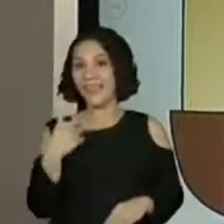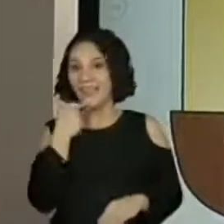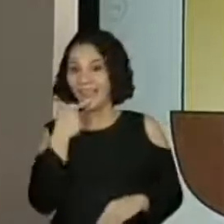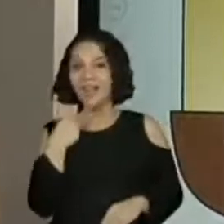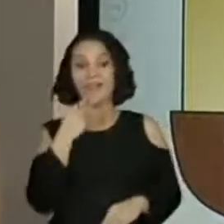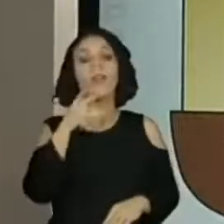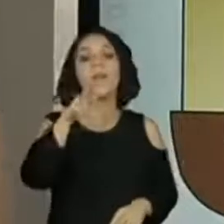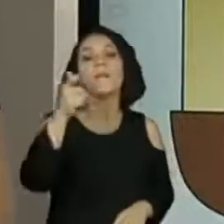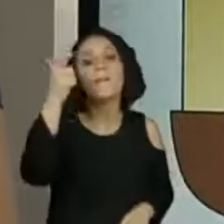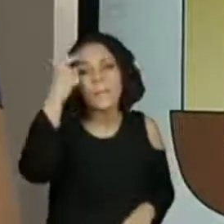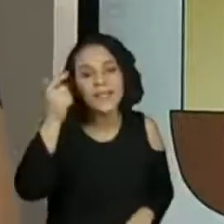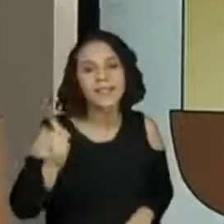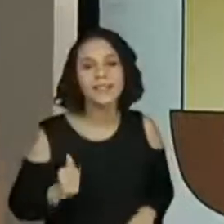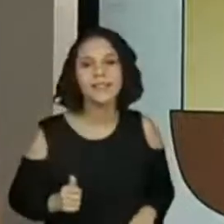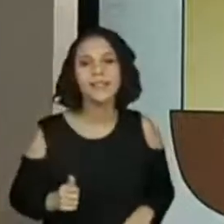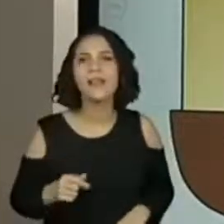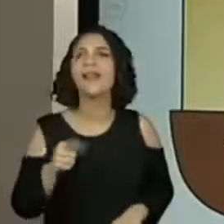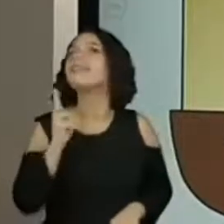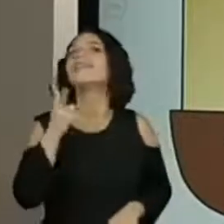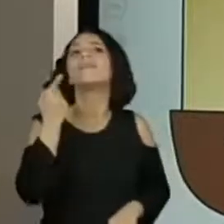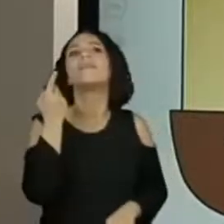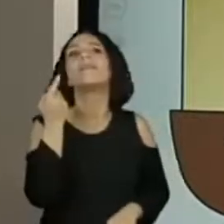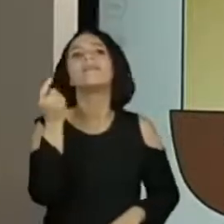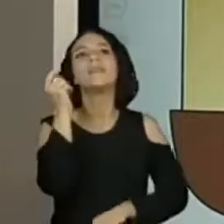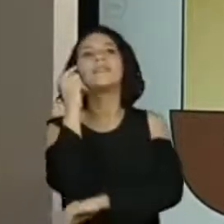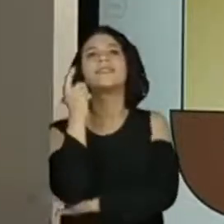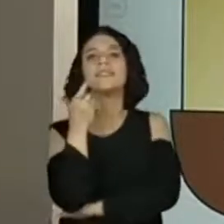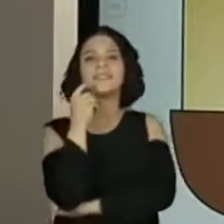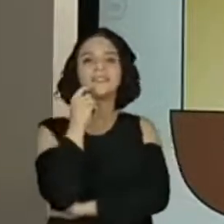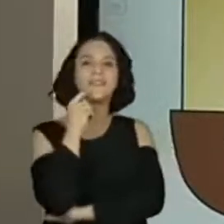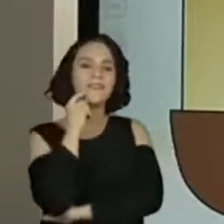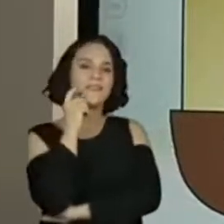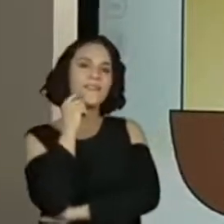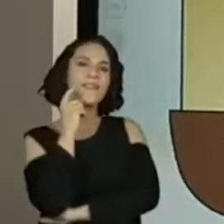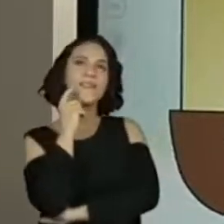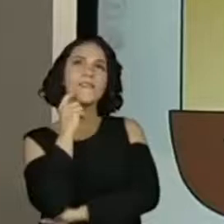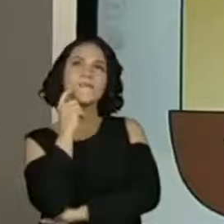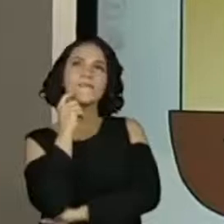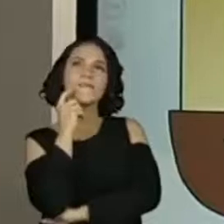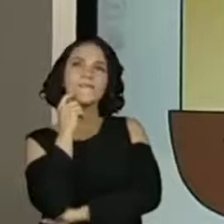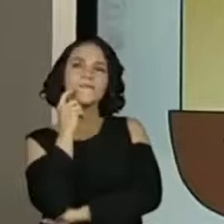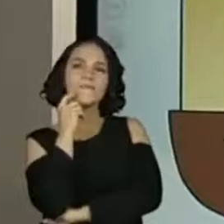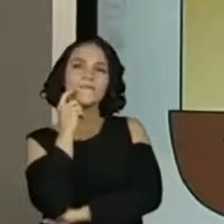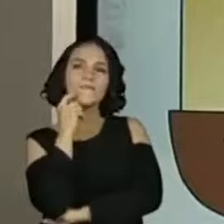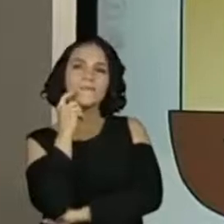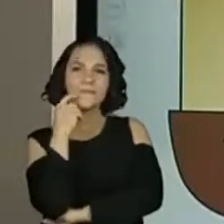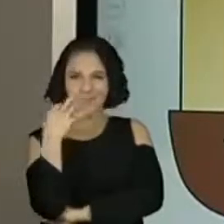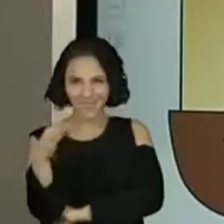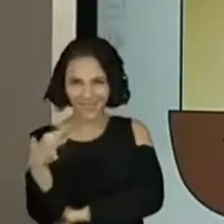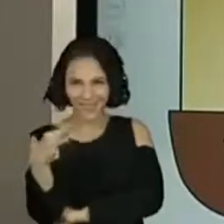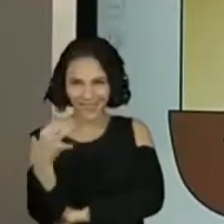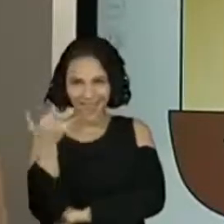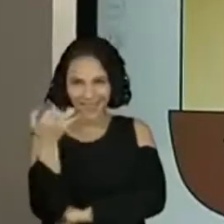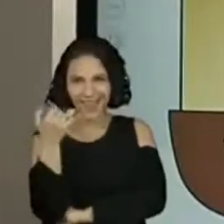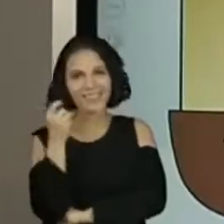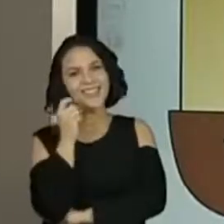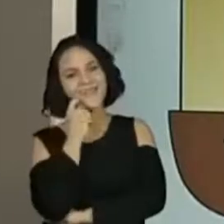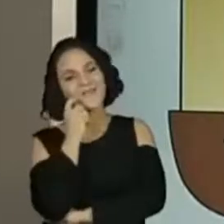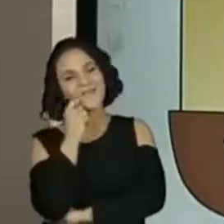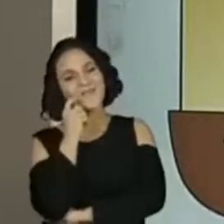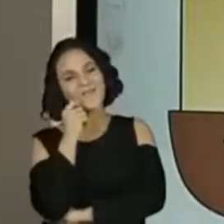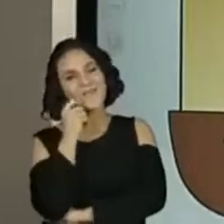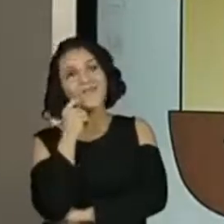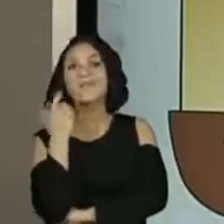A gente não tem o hábito de colocar assim a caneta perto da boca e ficar pensando, pensando? Olha como está